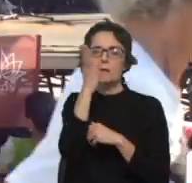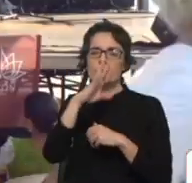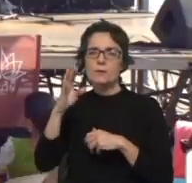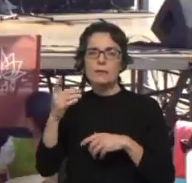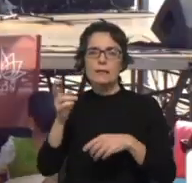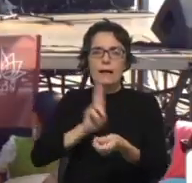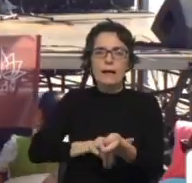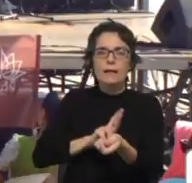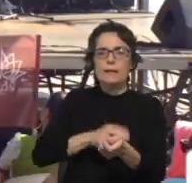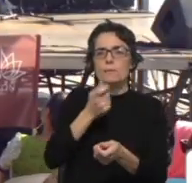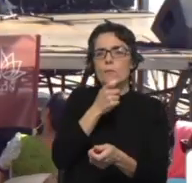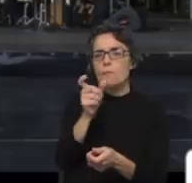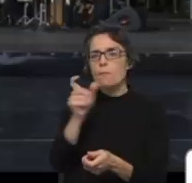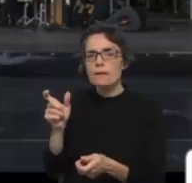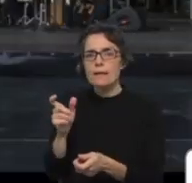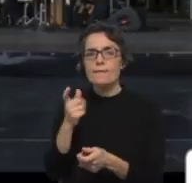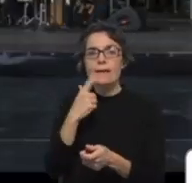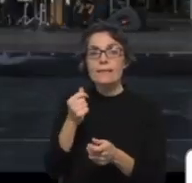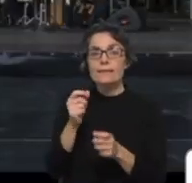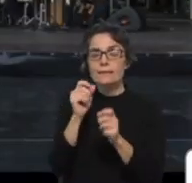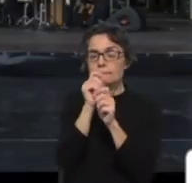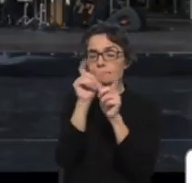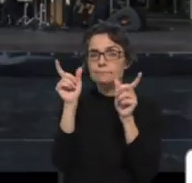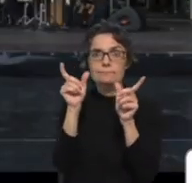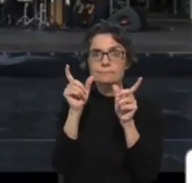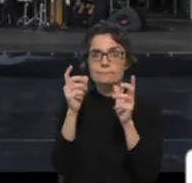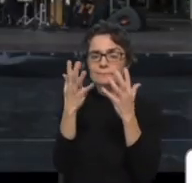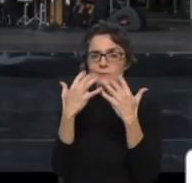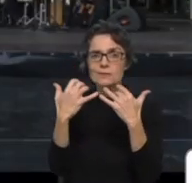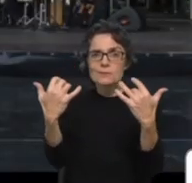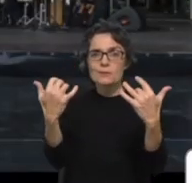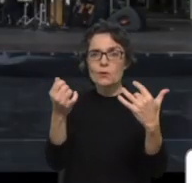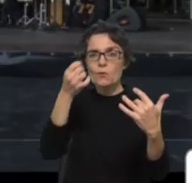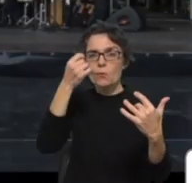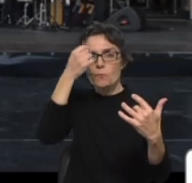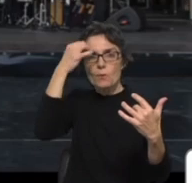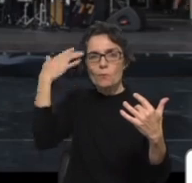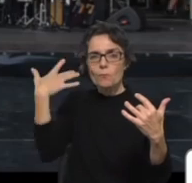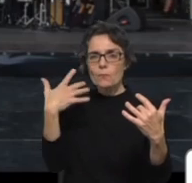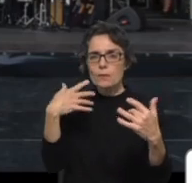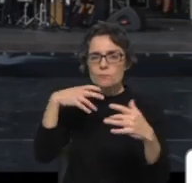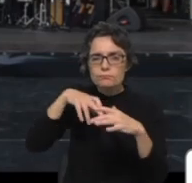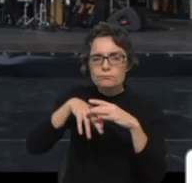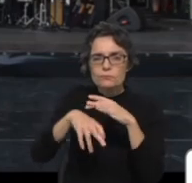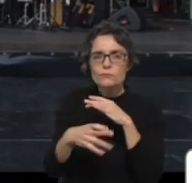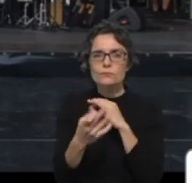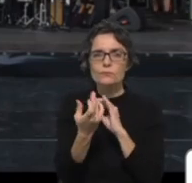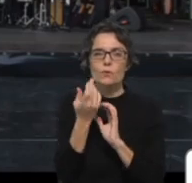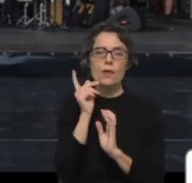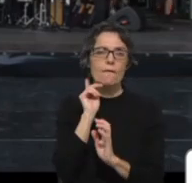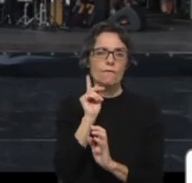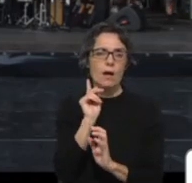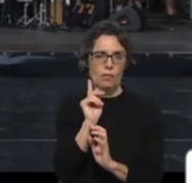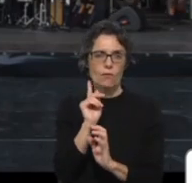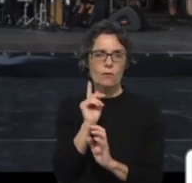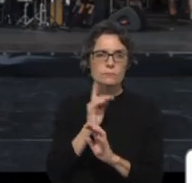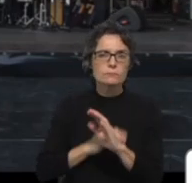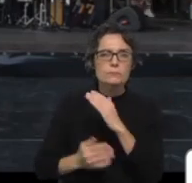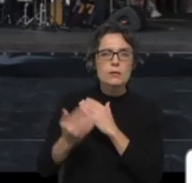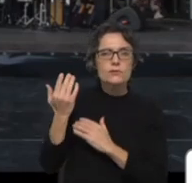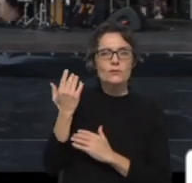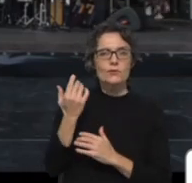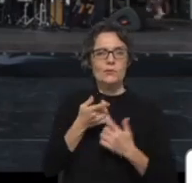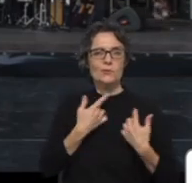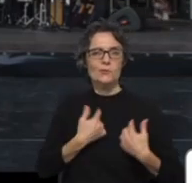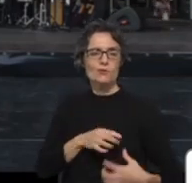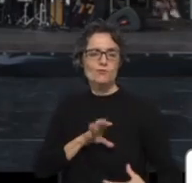ritmo e palavras, procura despertar no espectador uma compreensão profunda de valores arquetípicos, tocando o coração de quem